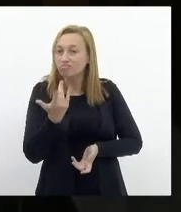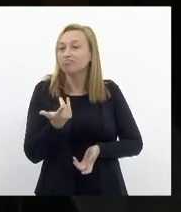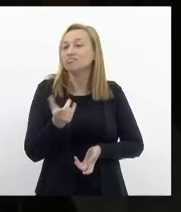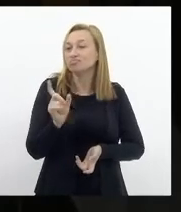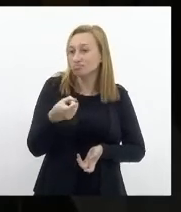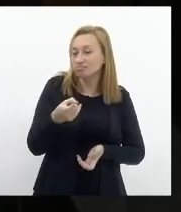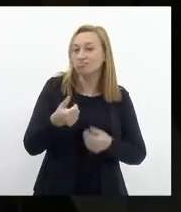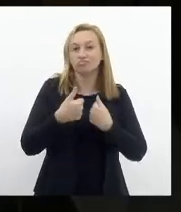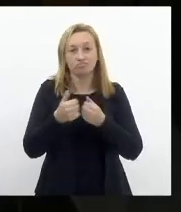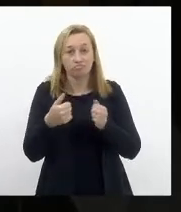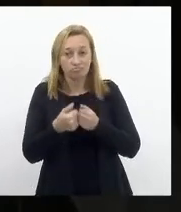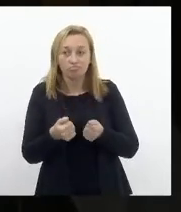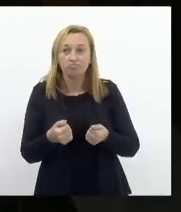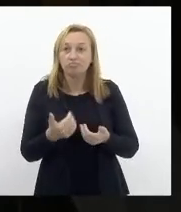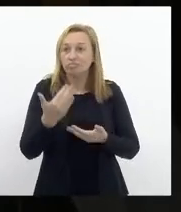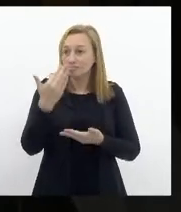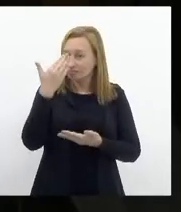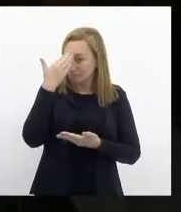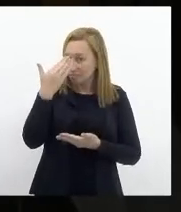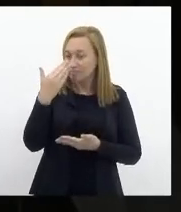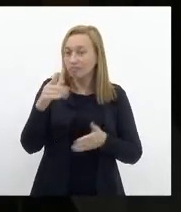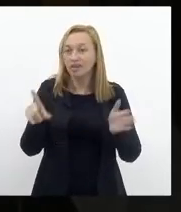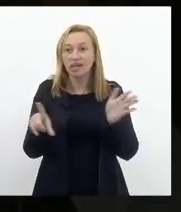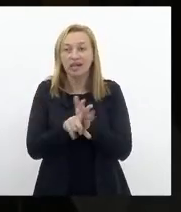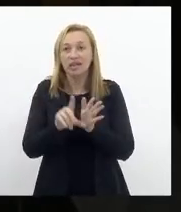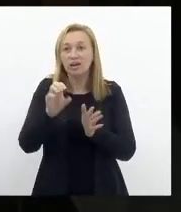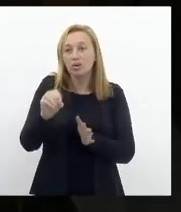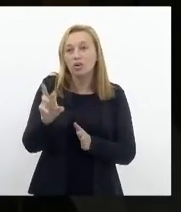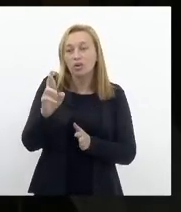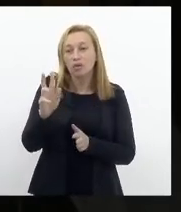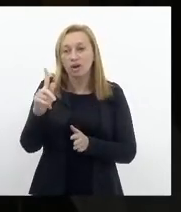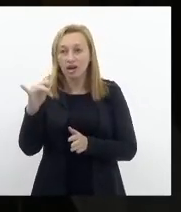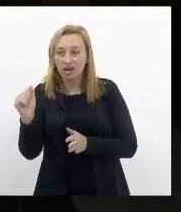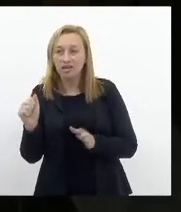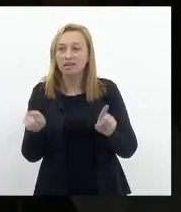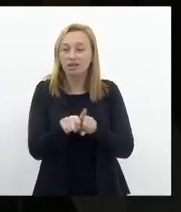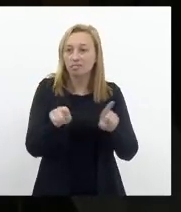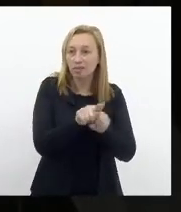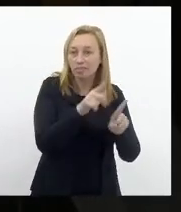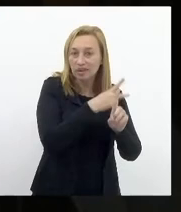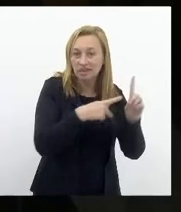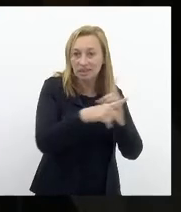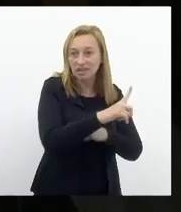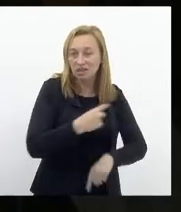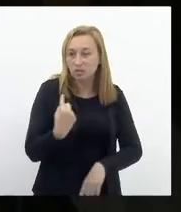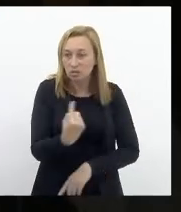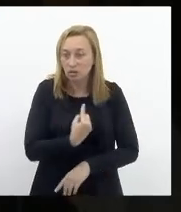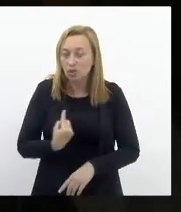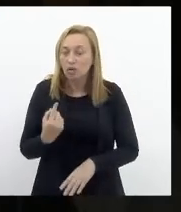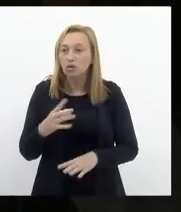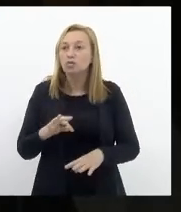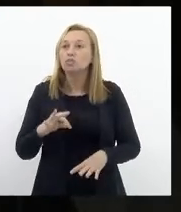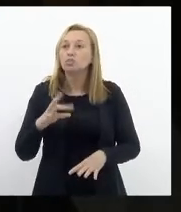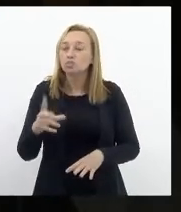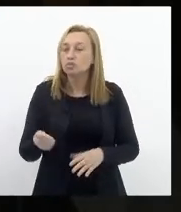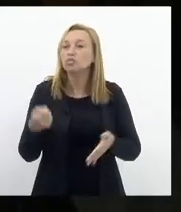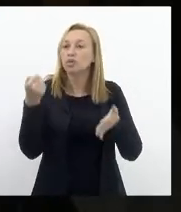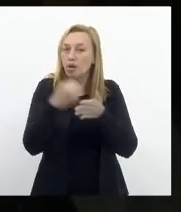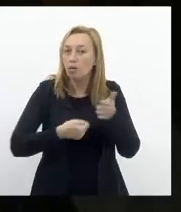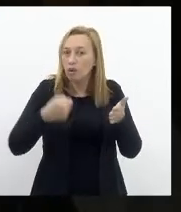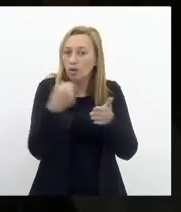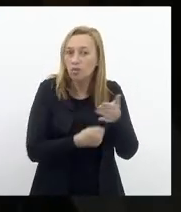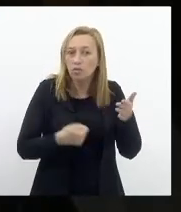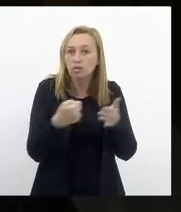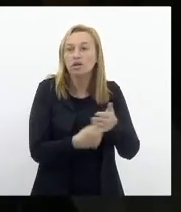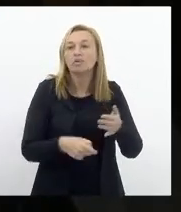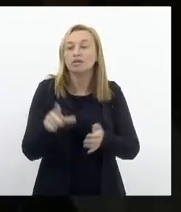transporte, brigar pela lei orgânica, pela nossa previdência. Então, tudo isso é uma luta, mas nós